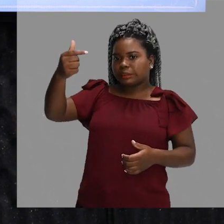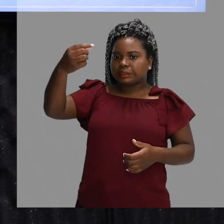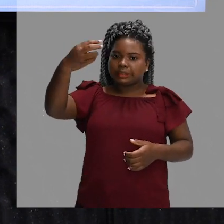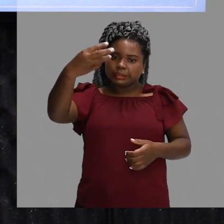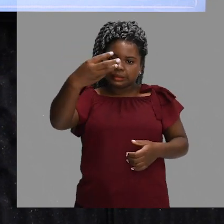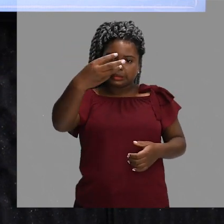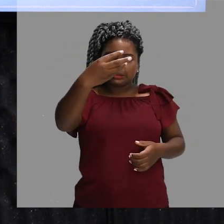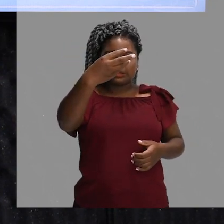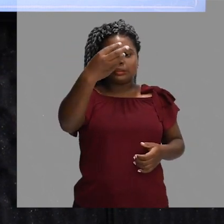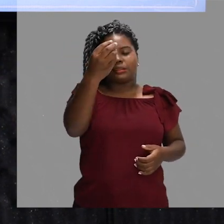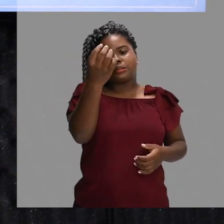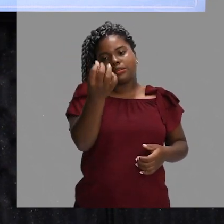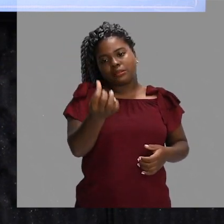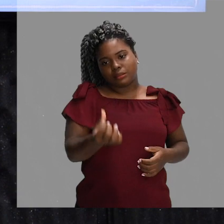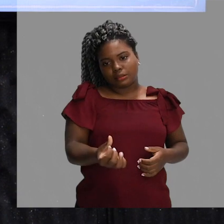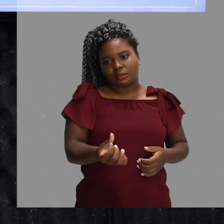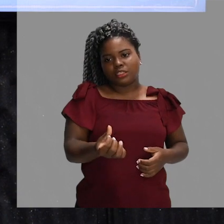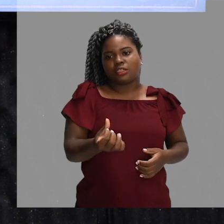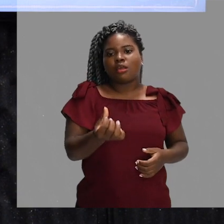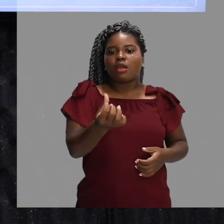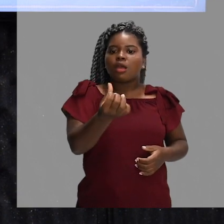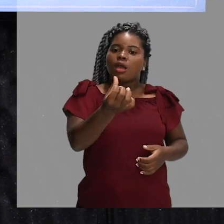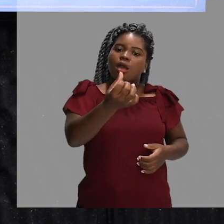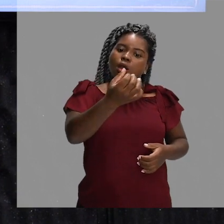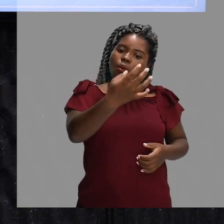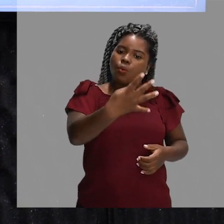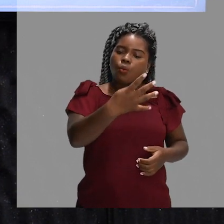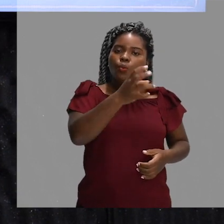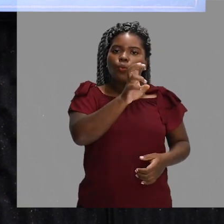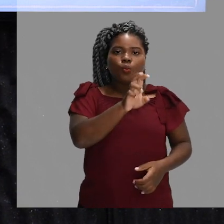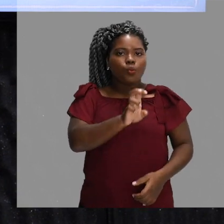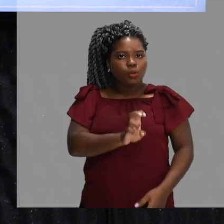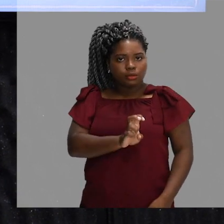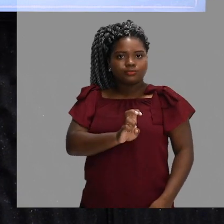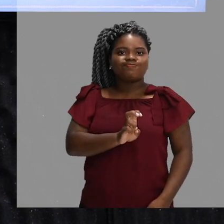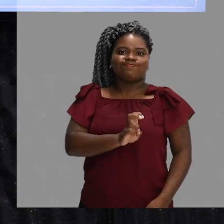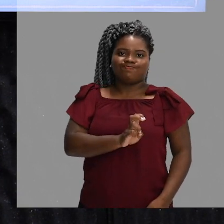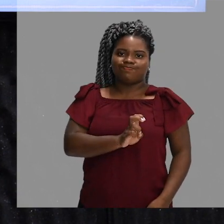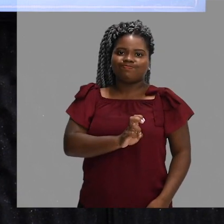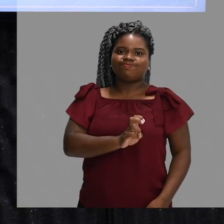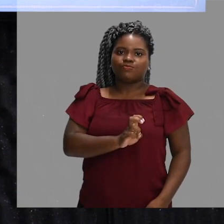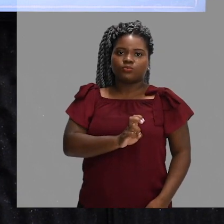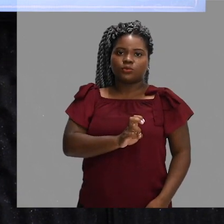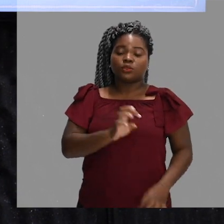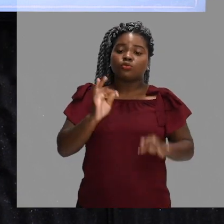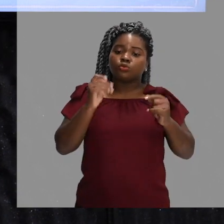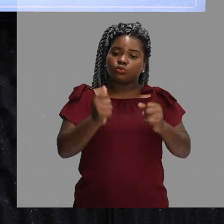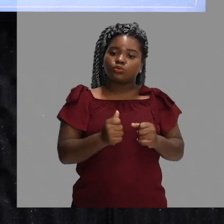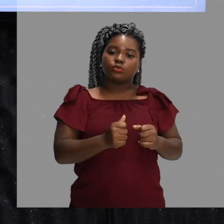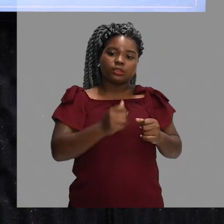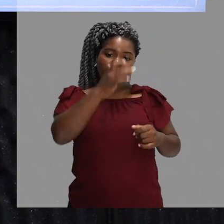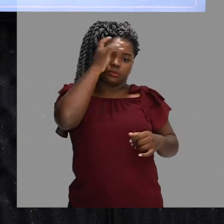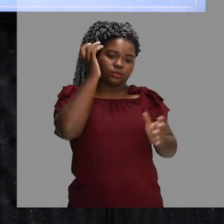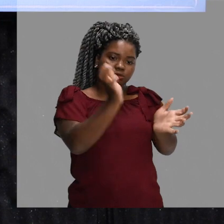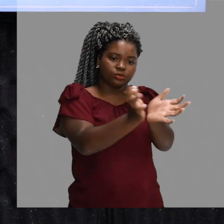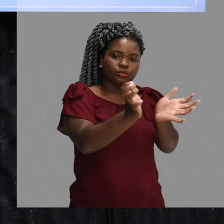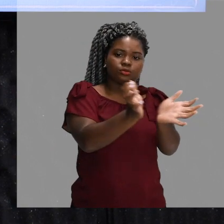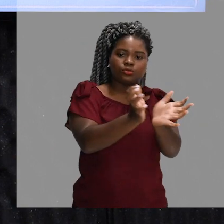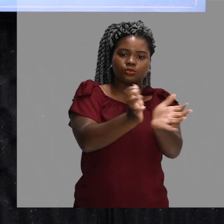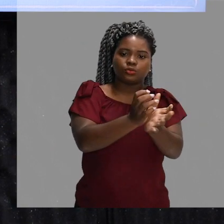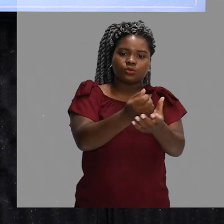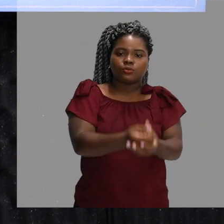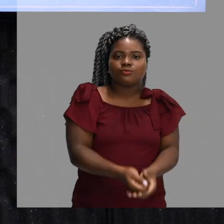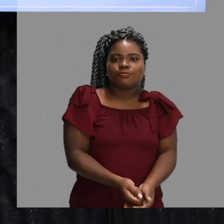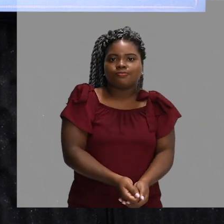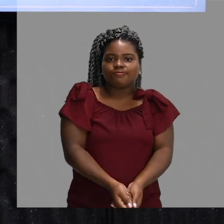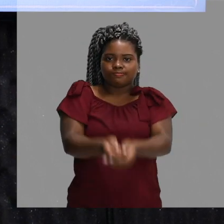assim sucessivamente. A lógica disso é fazer com que todos os atletas realizem o saque. Está certo? Então,